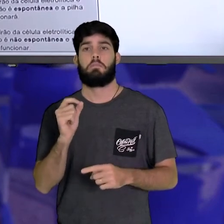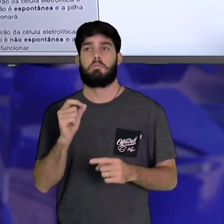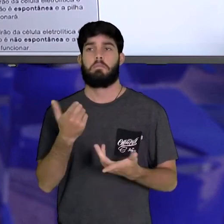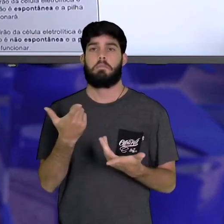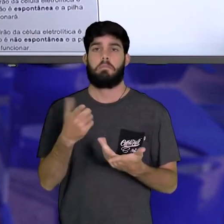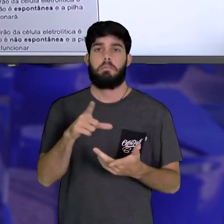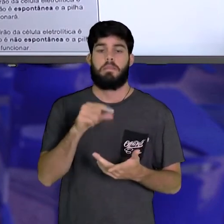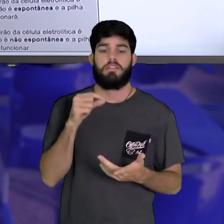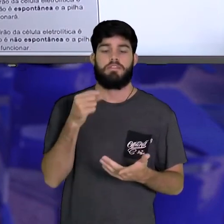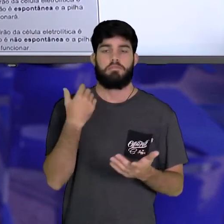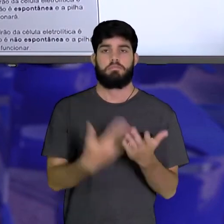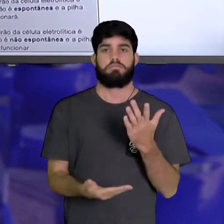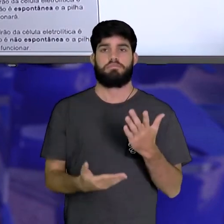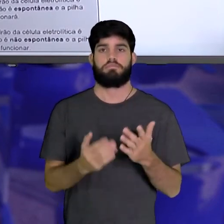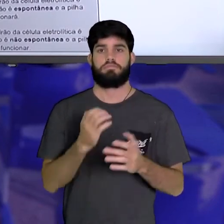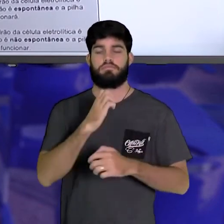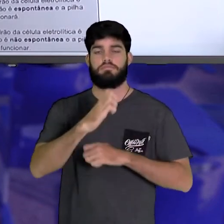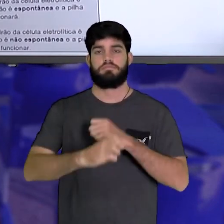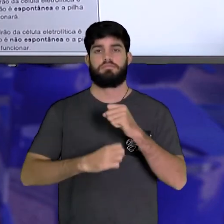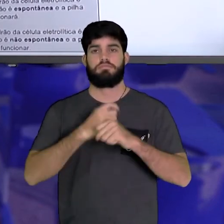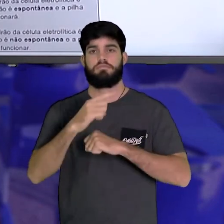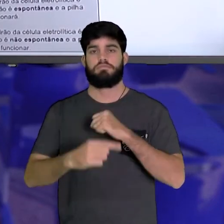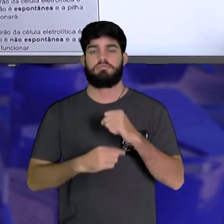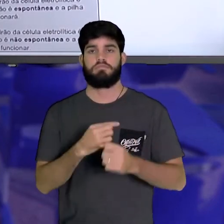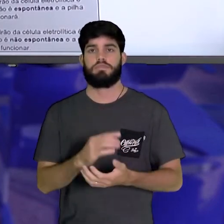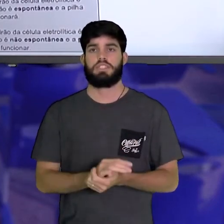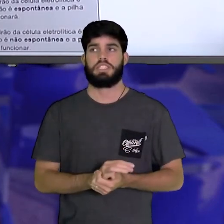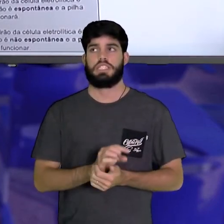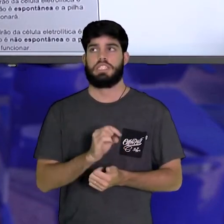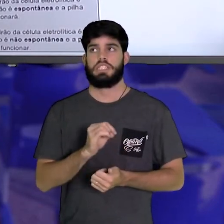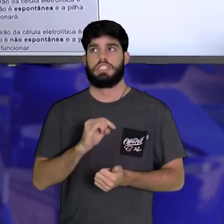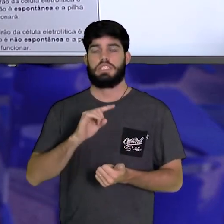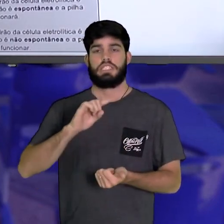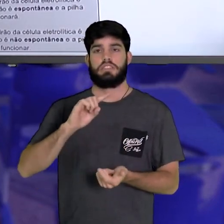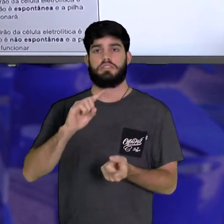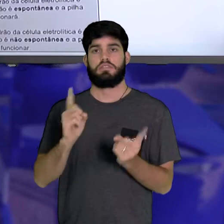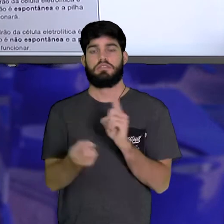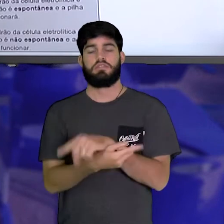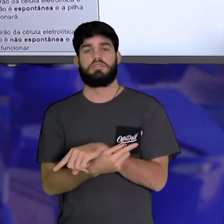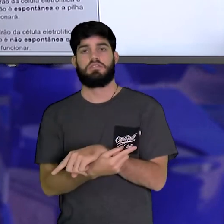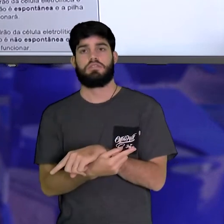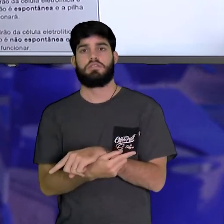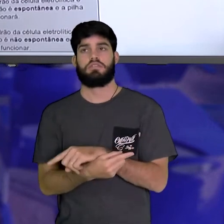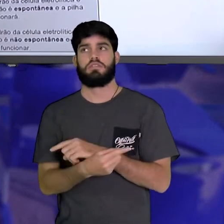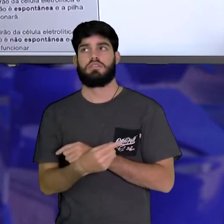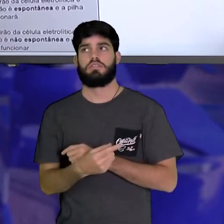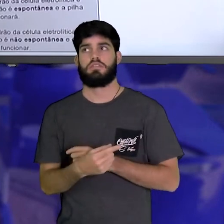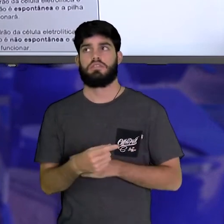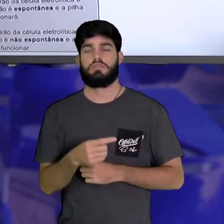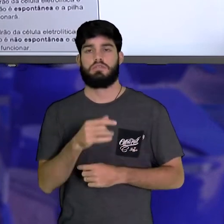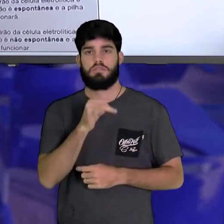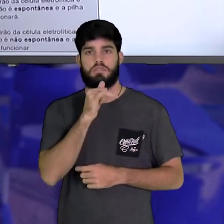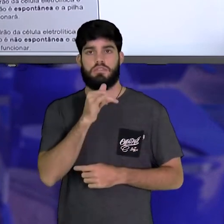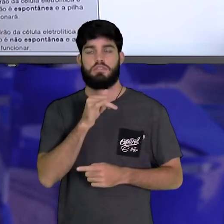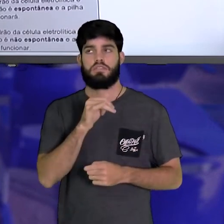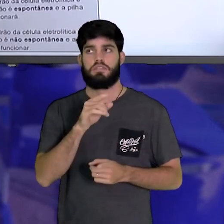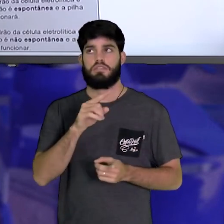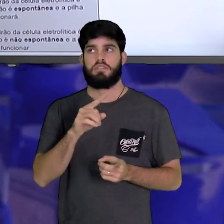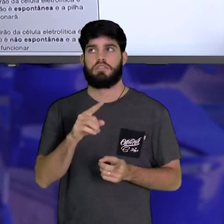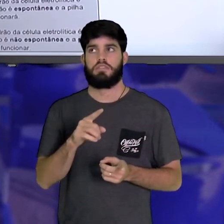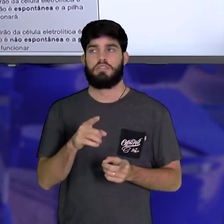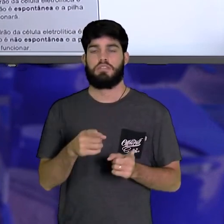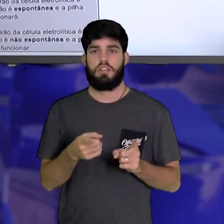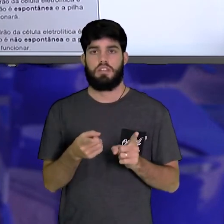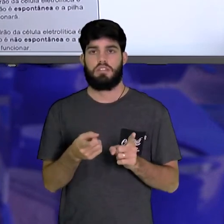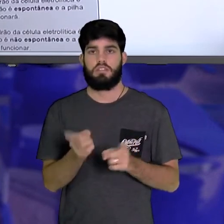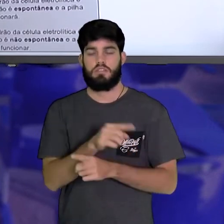elétrons. Então, quando você inverte essa equação, o lítio zero vem para cá, e o lítio mais,